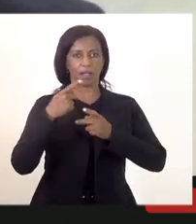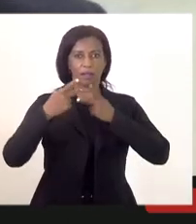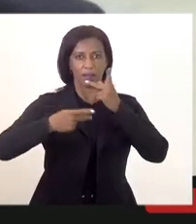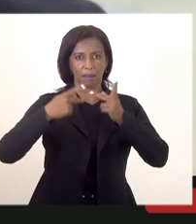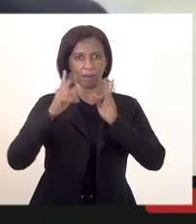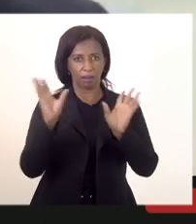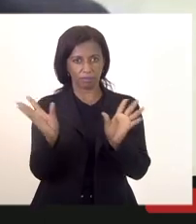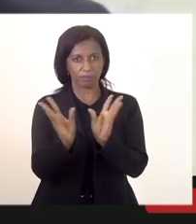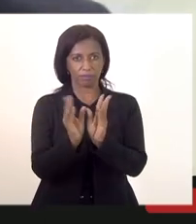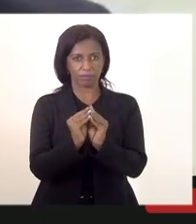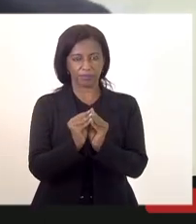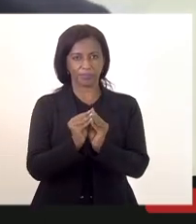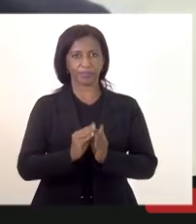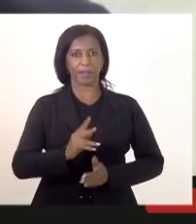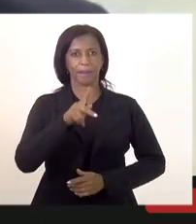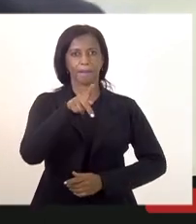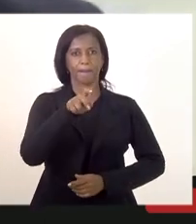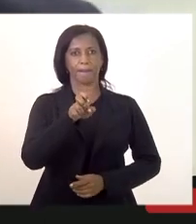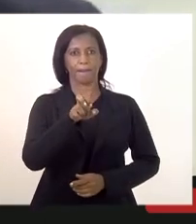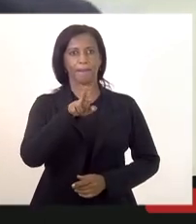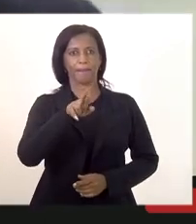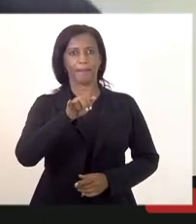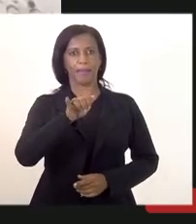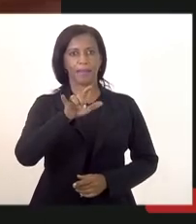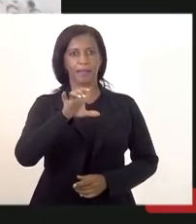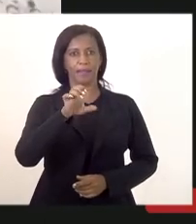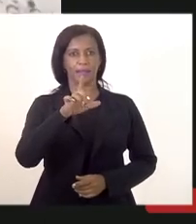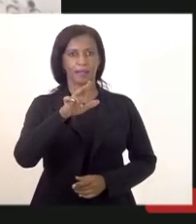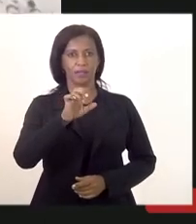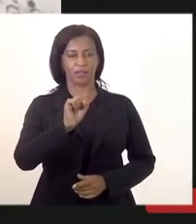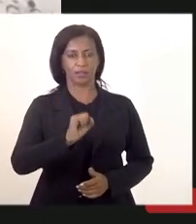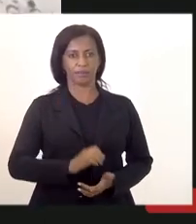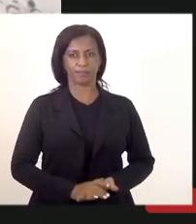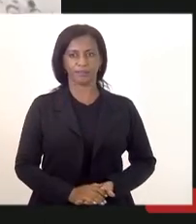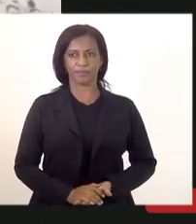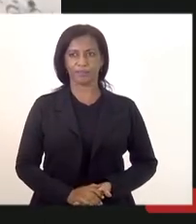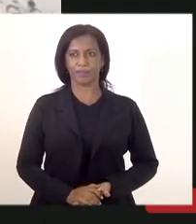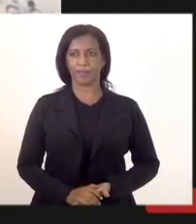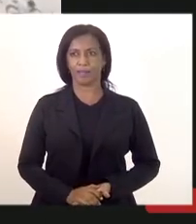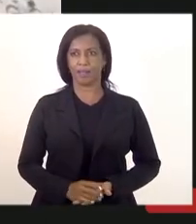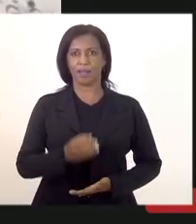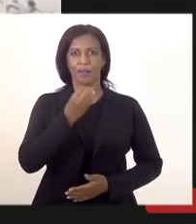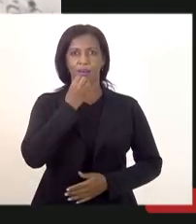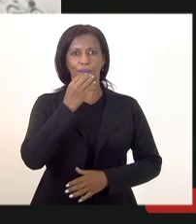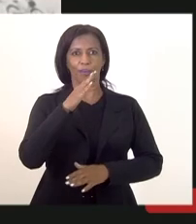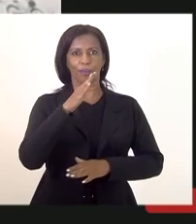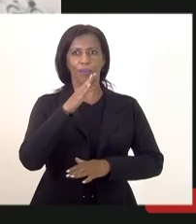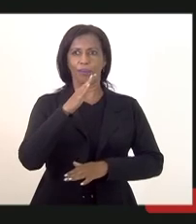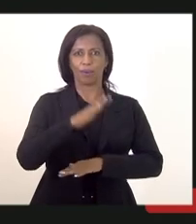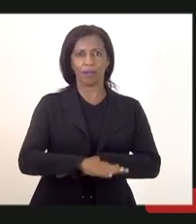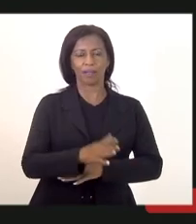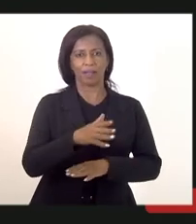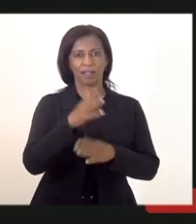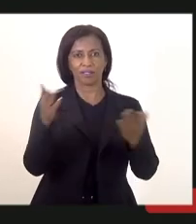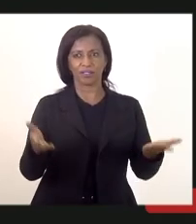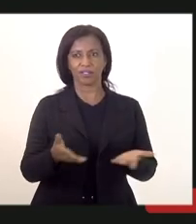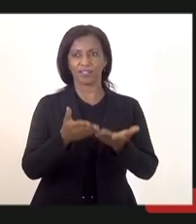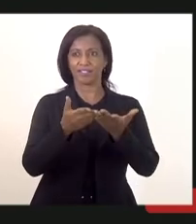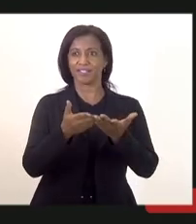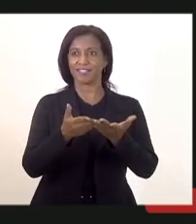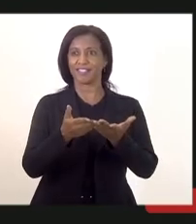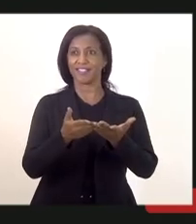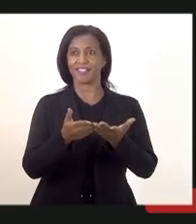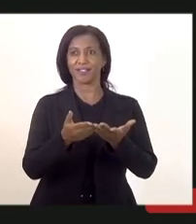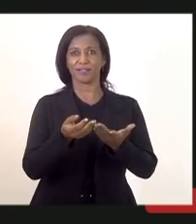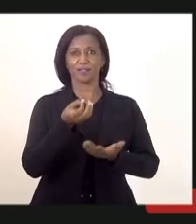sempre conosco com a palavra o Péricles então boa tarde a todos boa tarde deputado Rodrigo Amorim